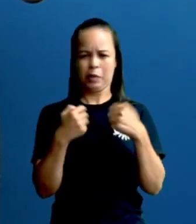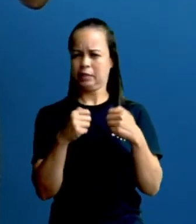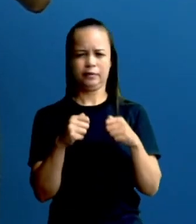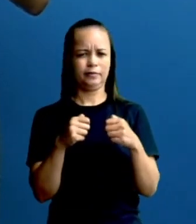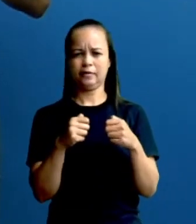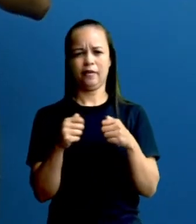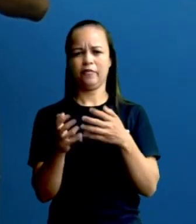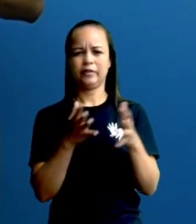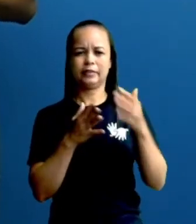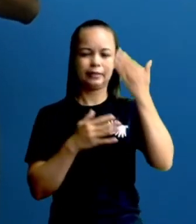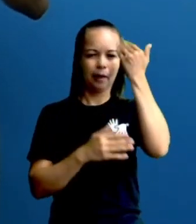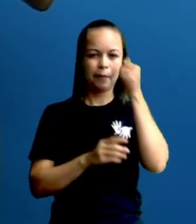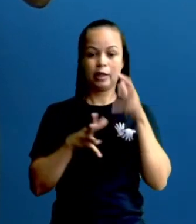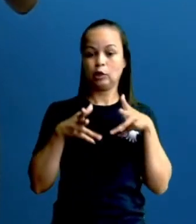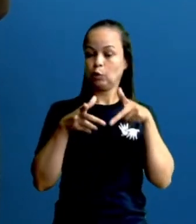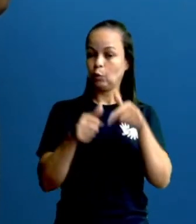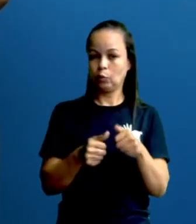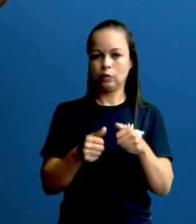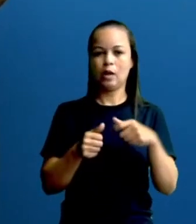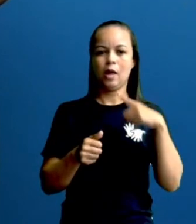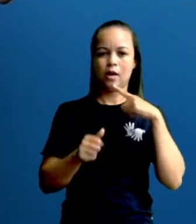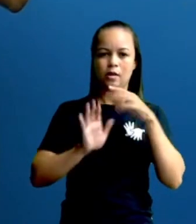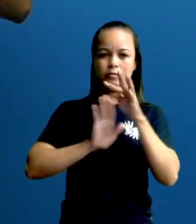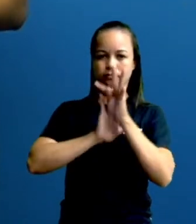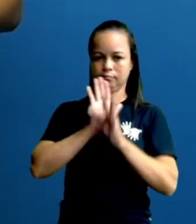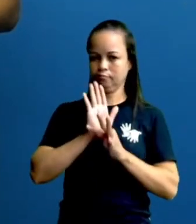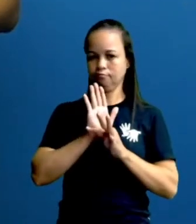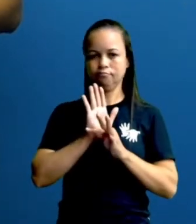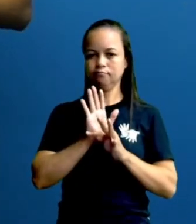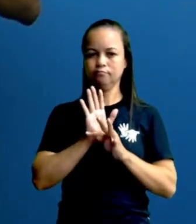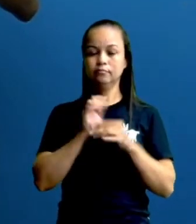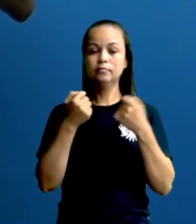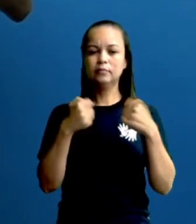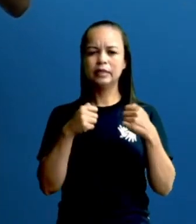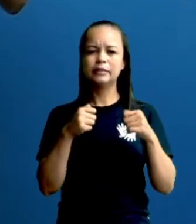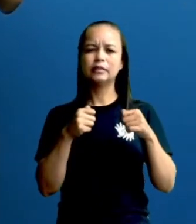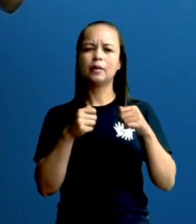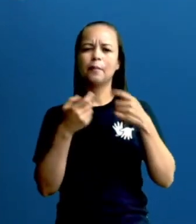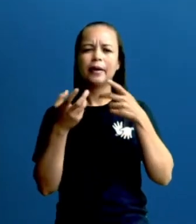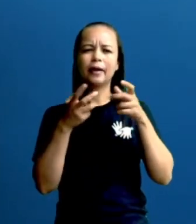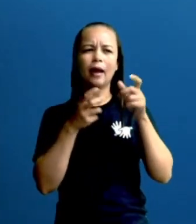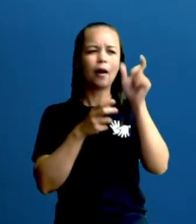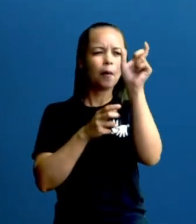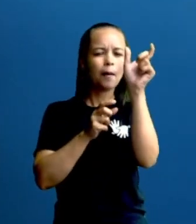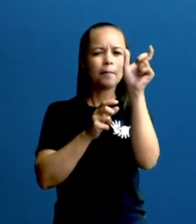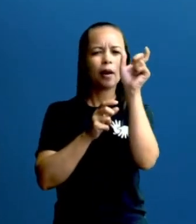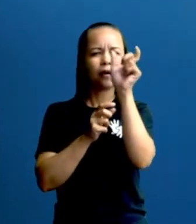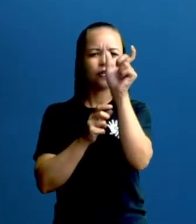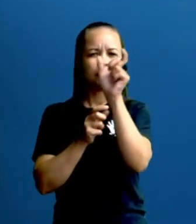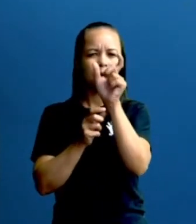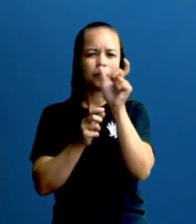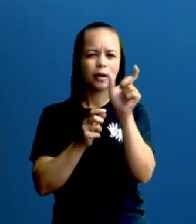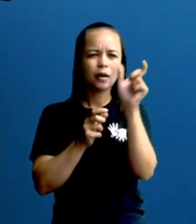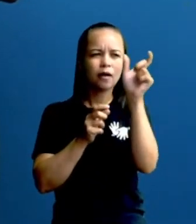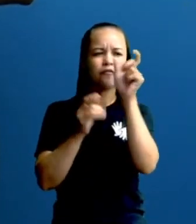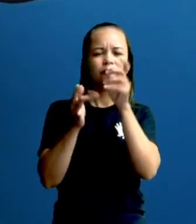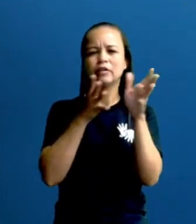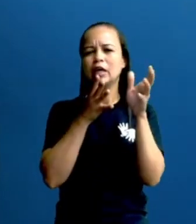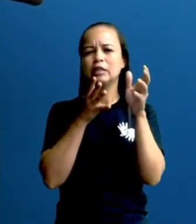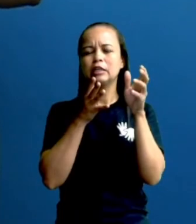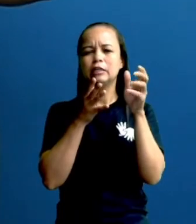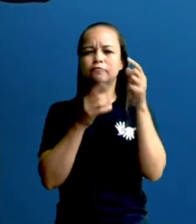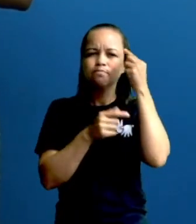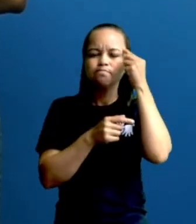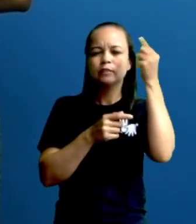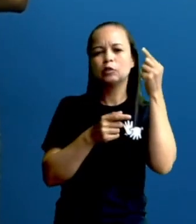saber tudo o que tem no texto. A gente precisa pegar as palavras-chave. Ou seja, aquela palavrinha que você lembrou, que identifica algo no